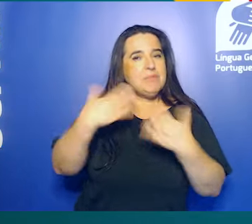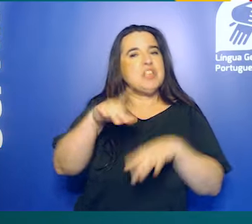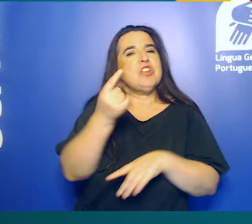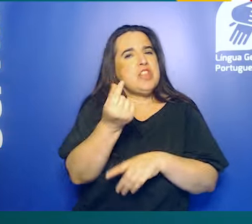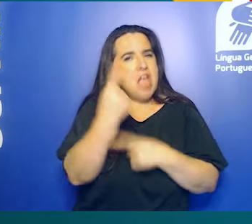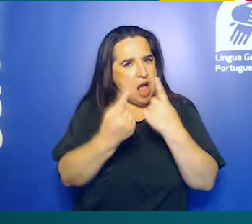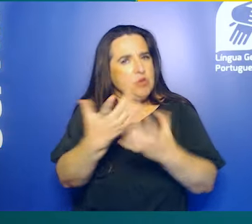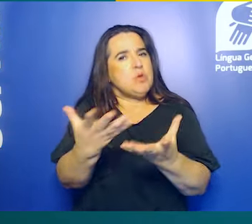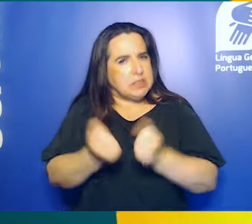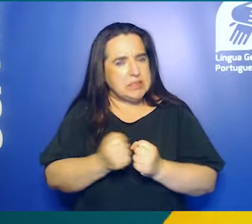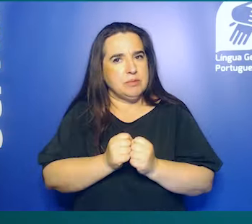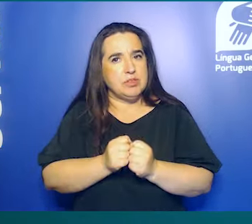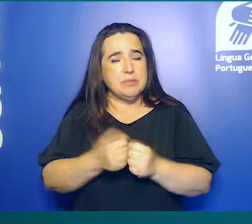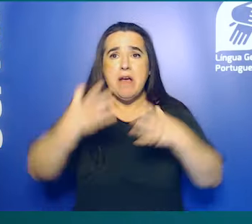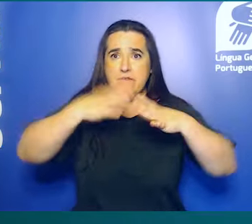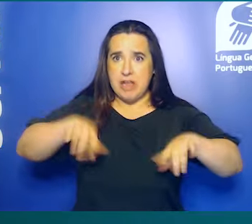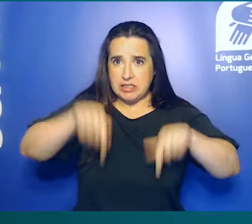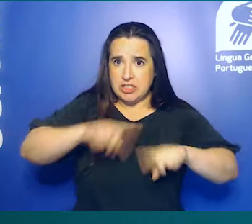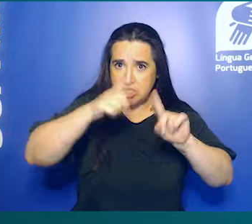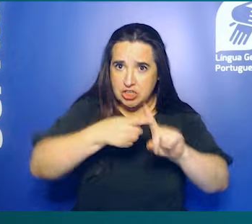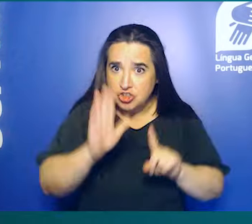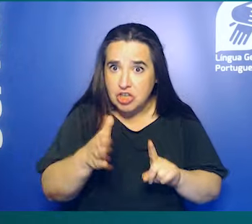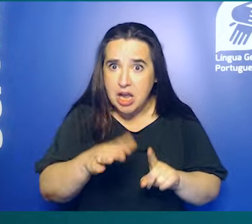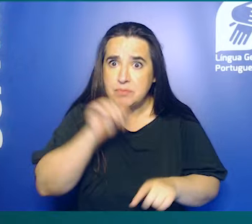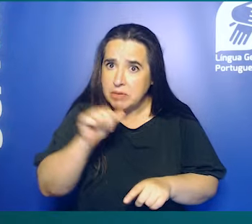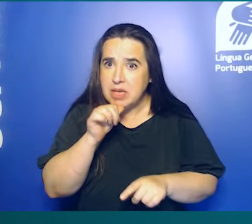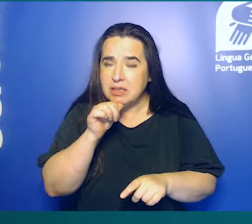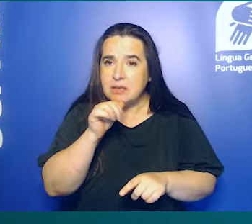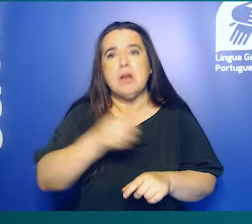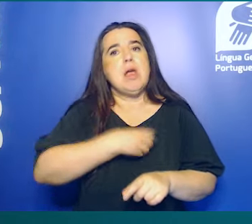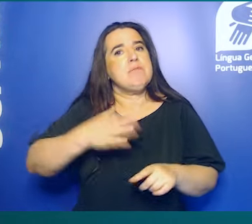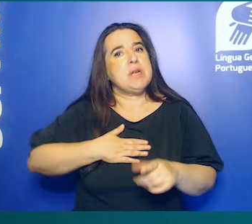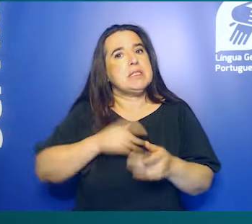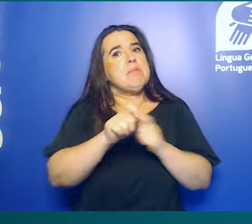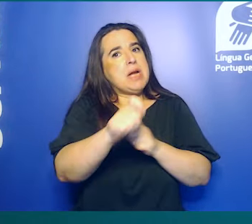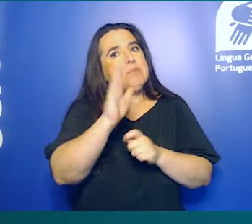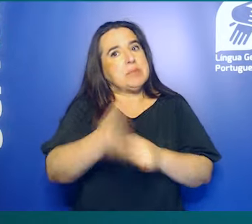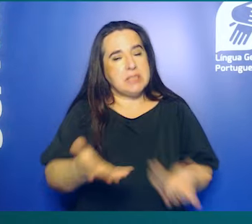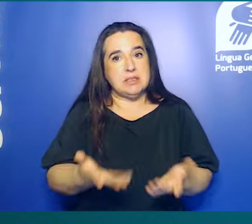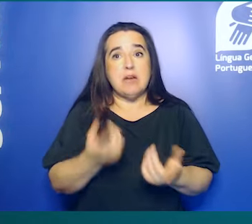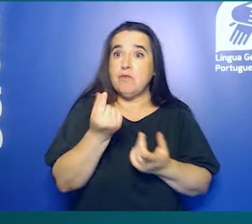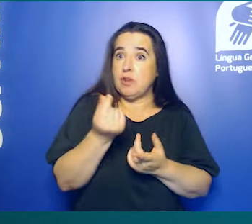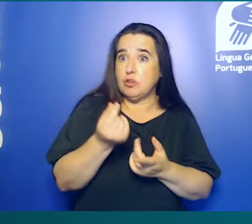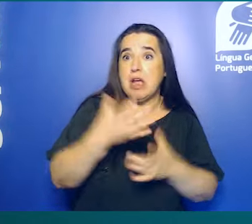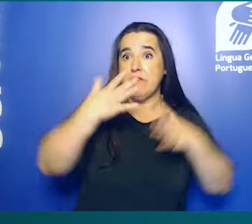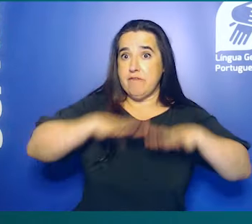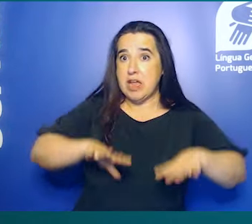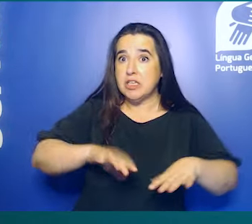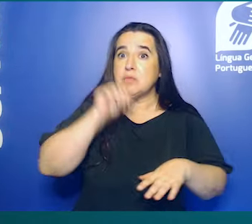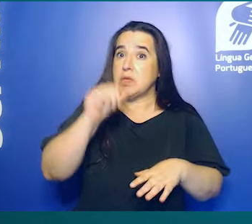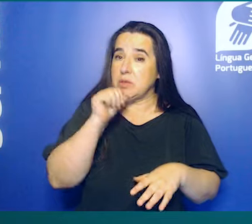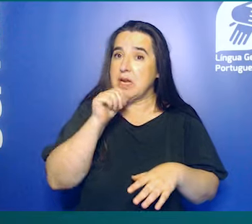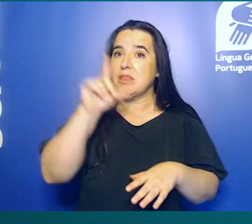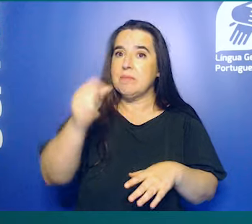receberá algum dinheiro. Já gozou férias este ano? Não? Então a empresa terá de pagar-me os montantes correspondentes às férias não